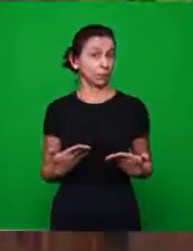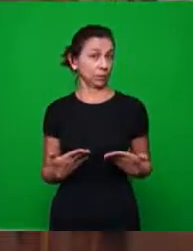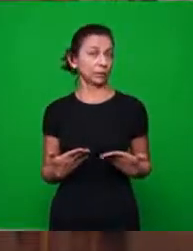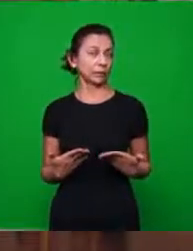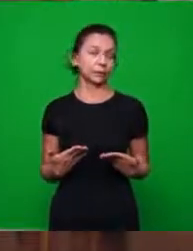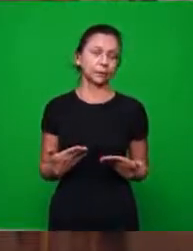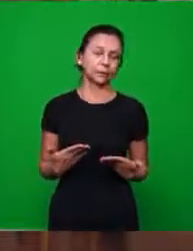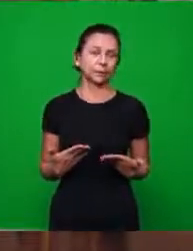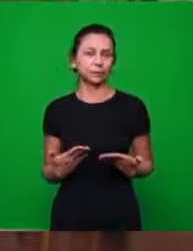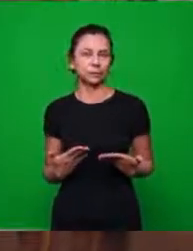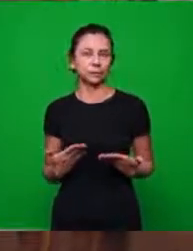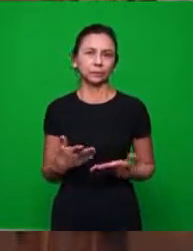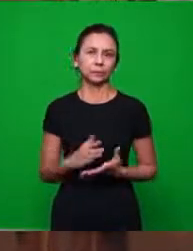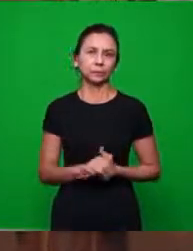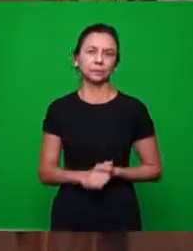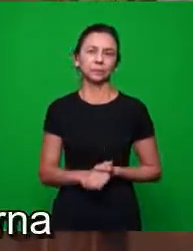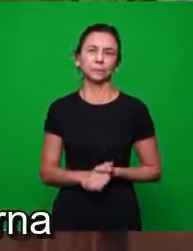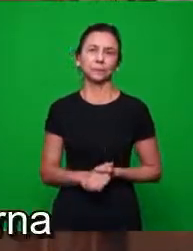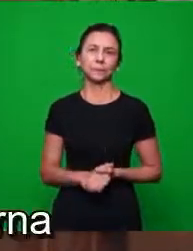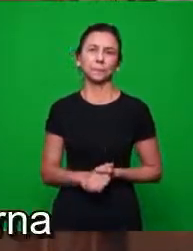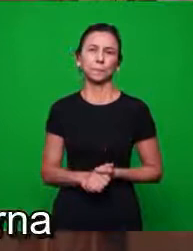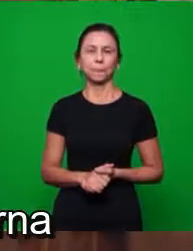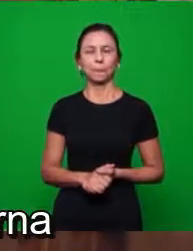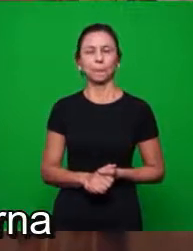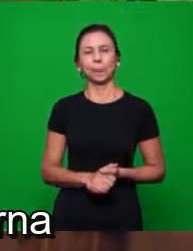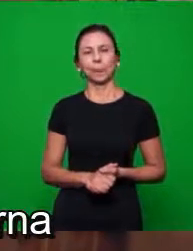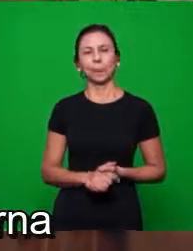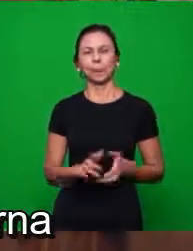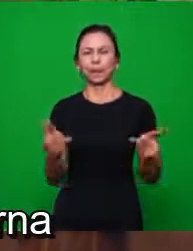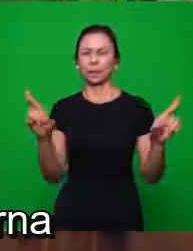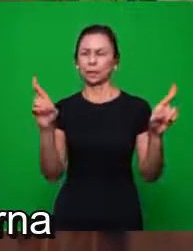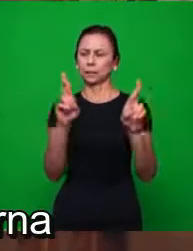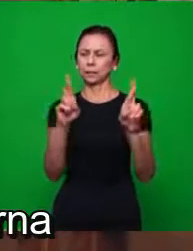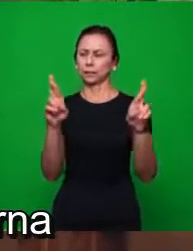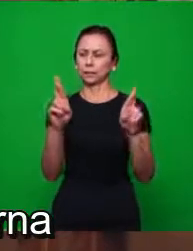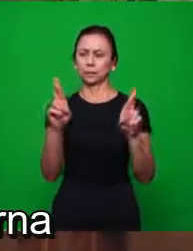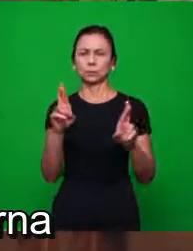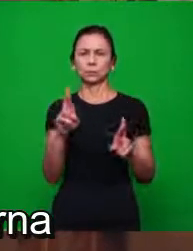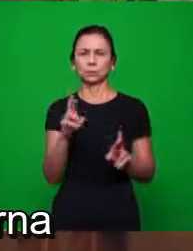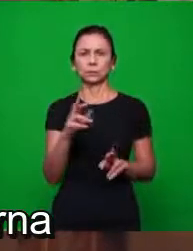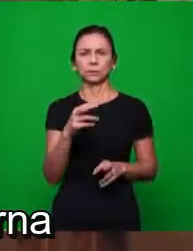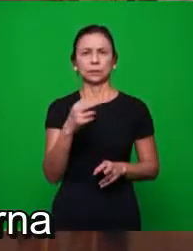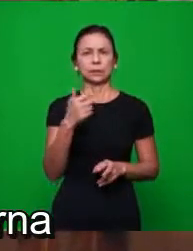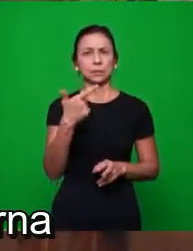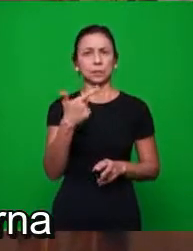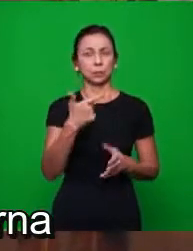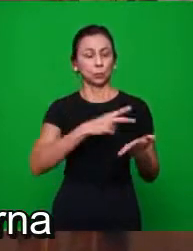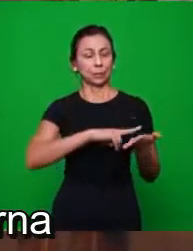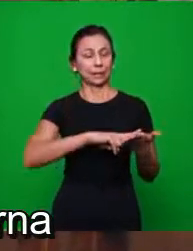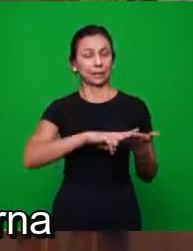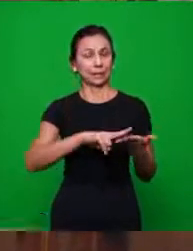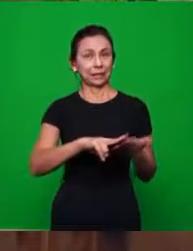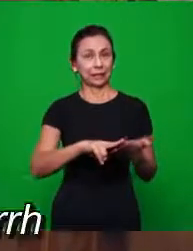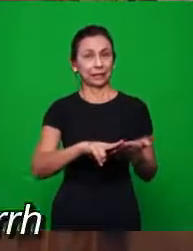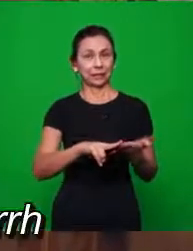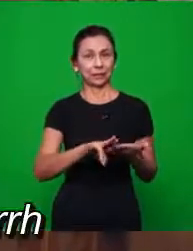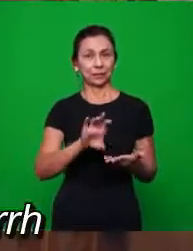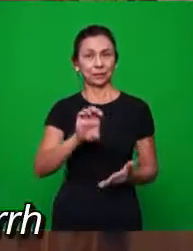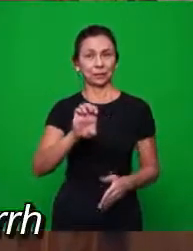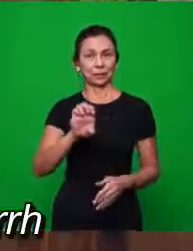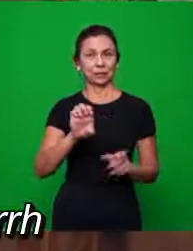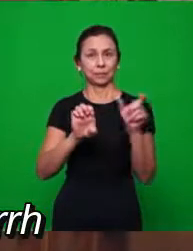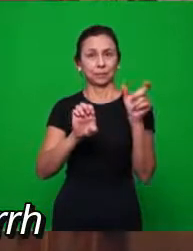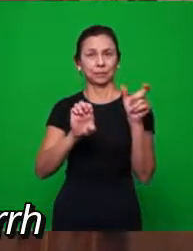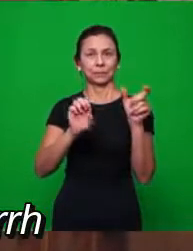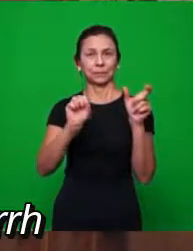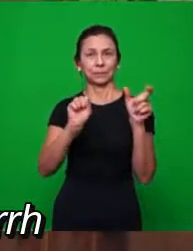na relação da segunda carta. A segunda carta é a igreja de Esmirna. A palavra